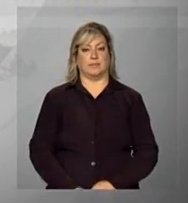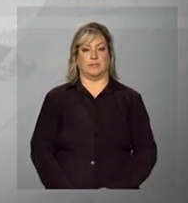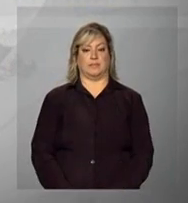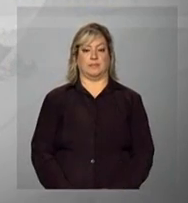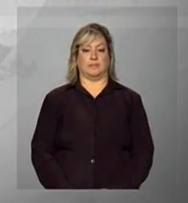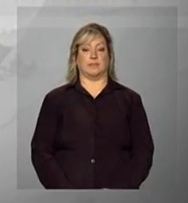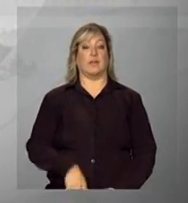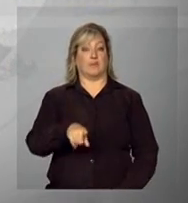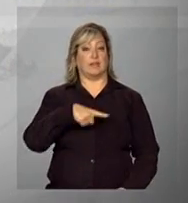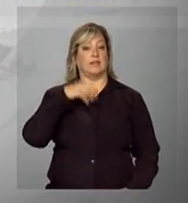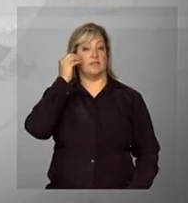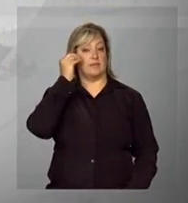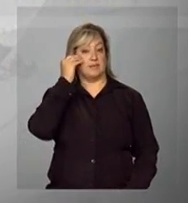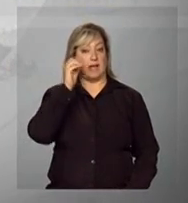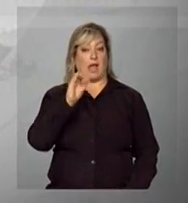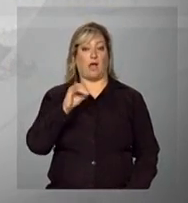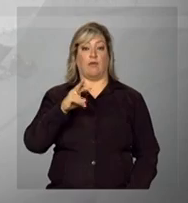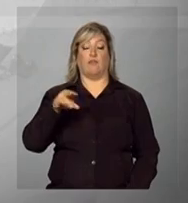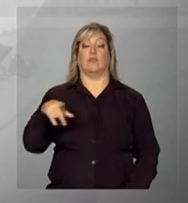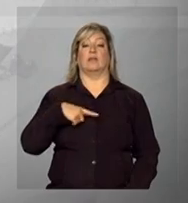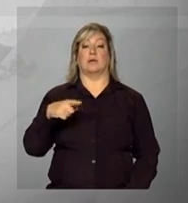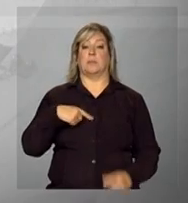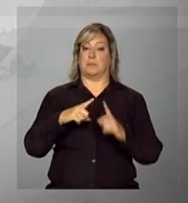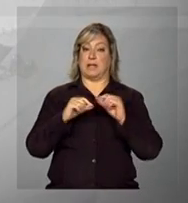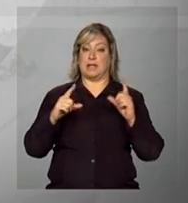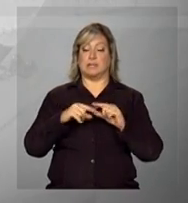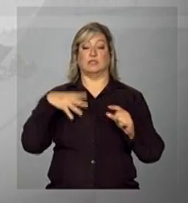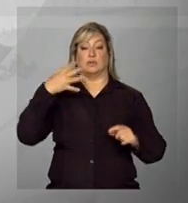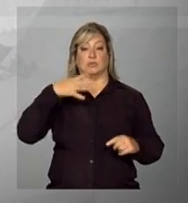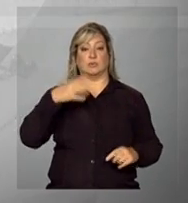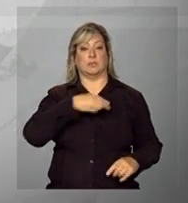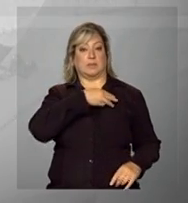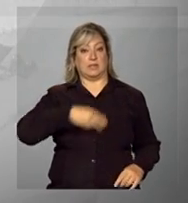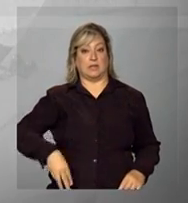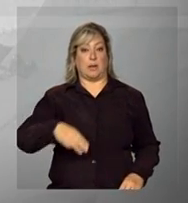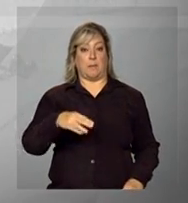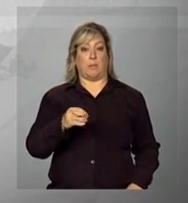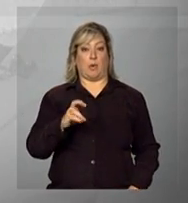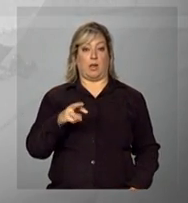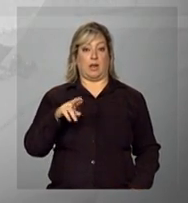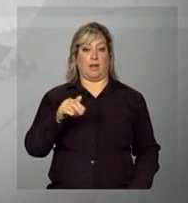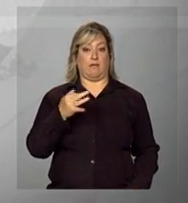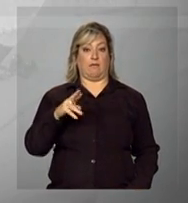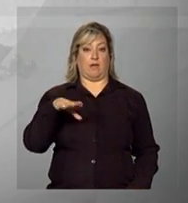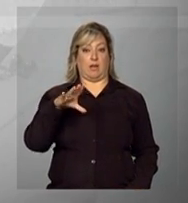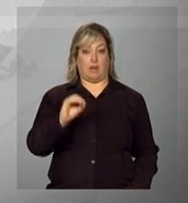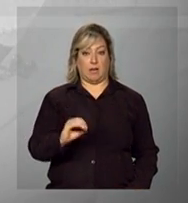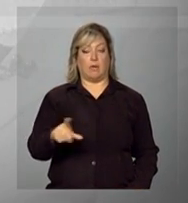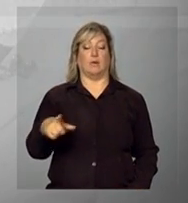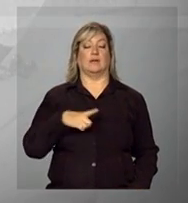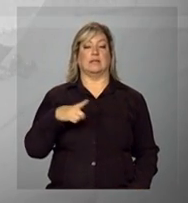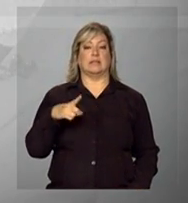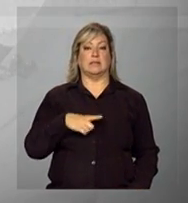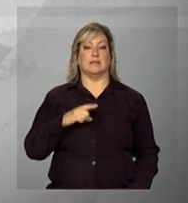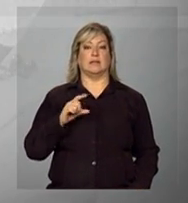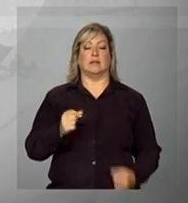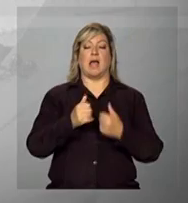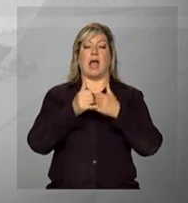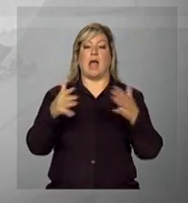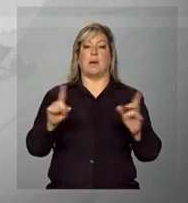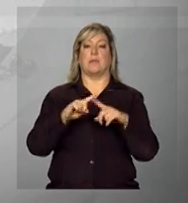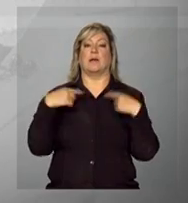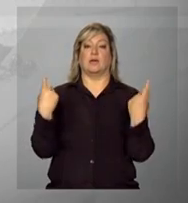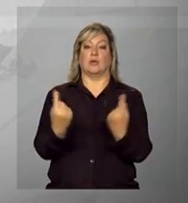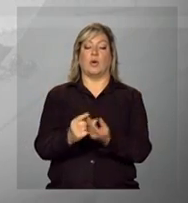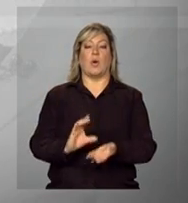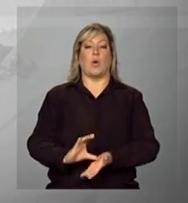Você assistiu ao vivo de Brasília o discurso do ministro da Secretaria de Assuntos Estratégicos, Moreira Franco, na abertura da